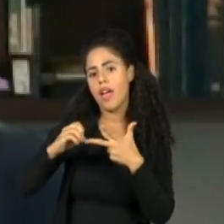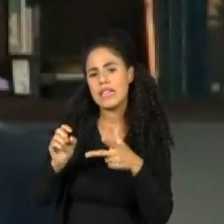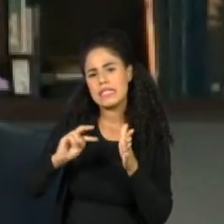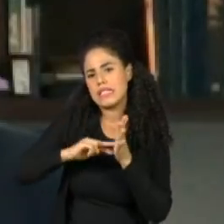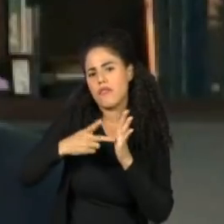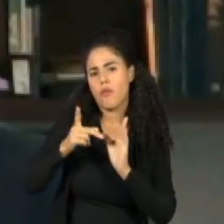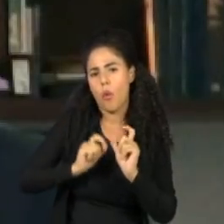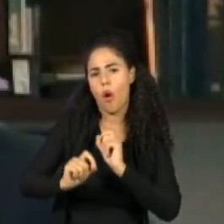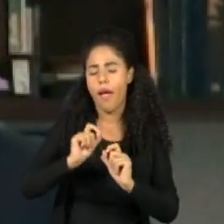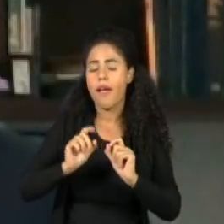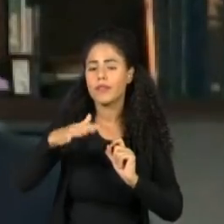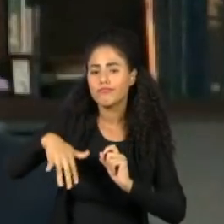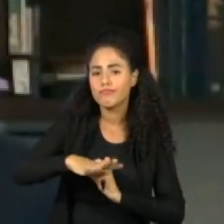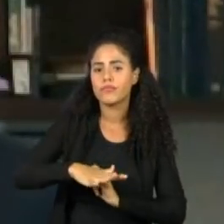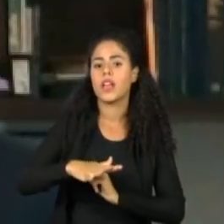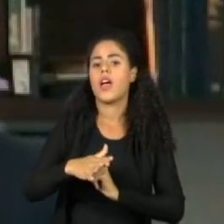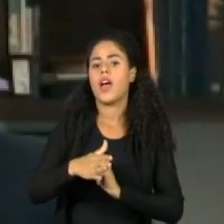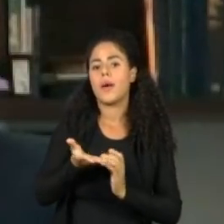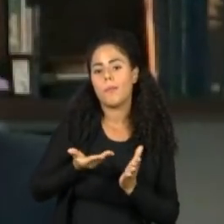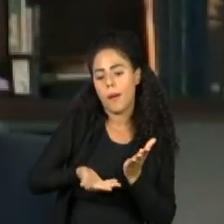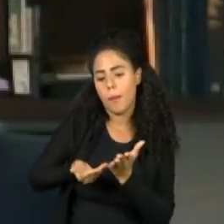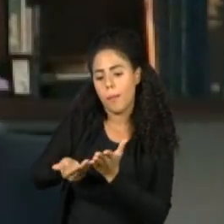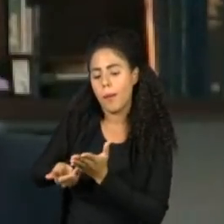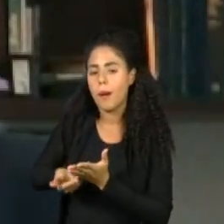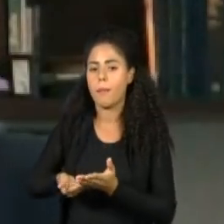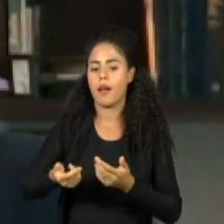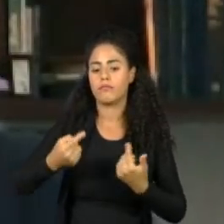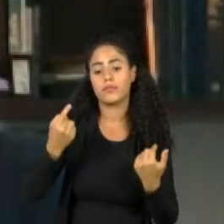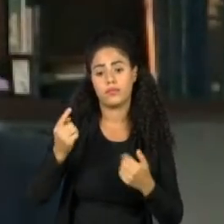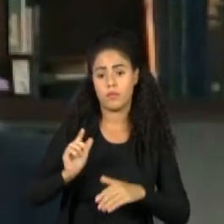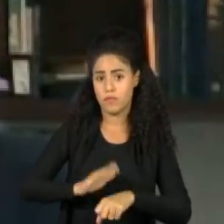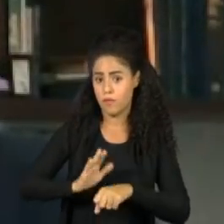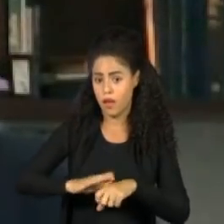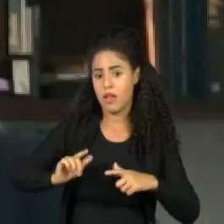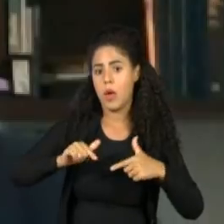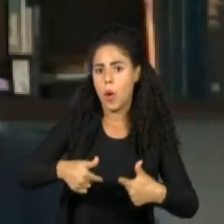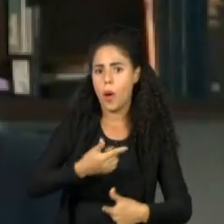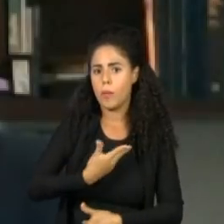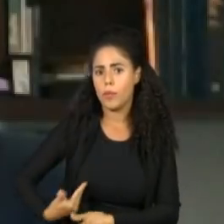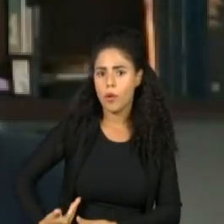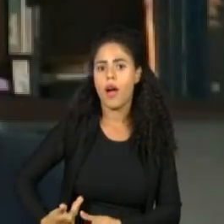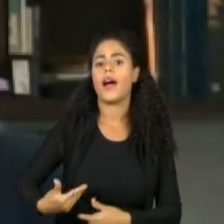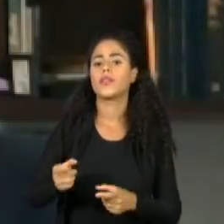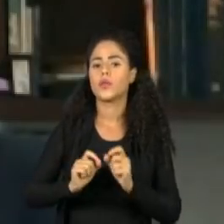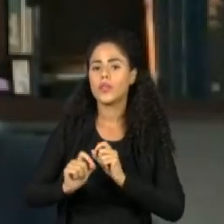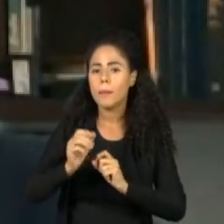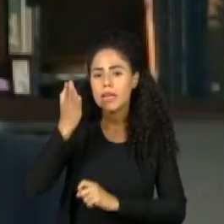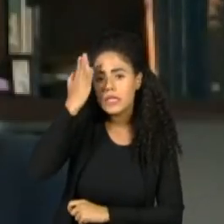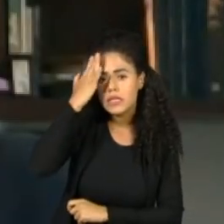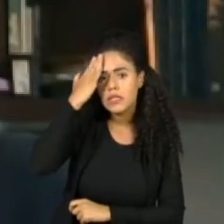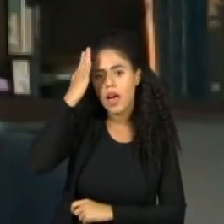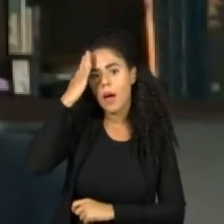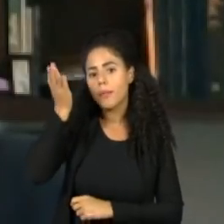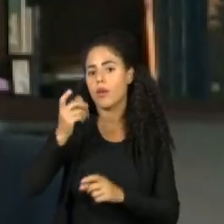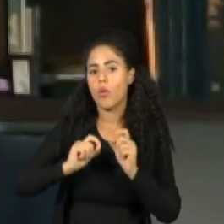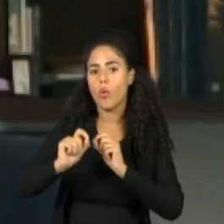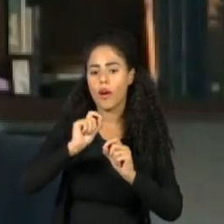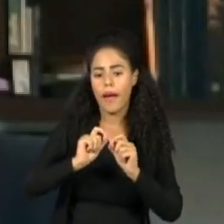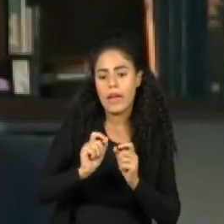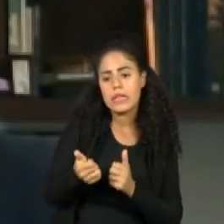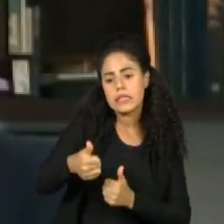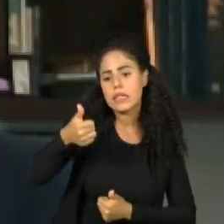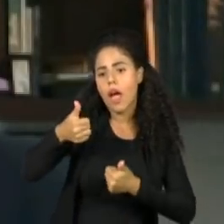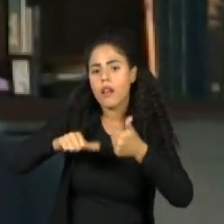perde as condições de elaborar políticas públicas, perde a condição de saber o que está dando certo e que está dando